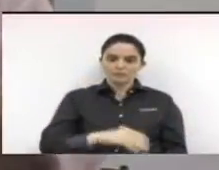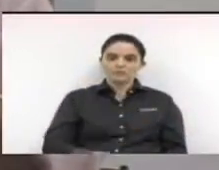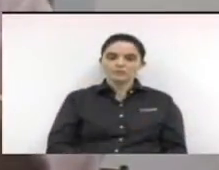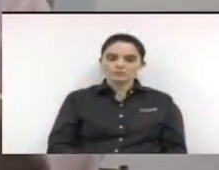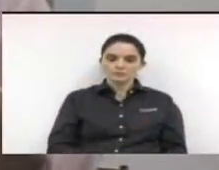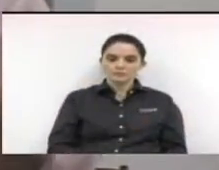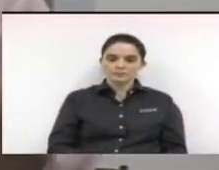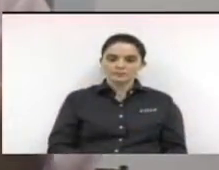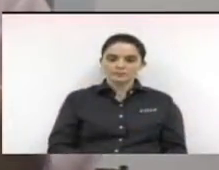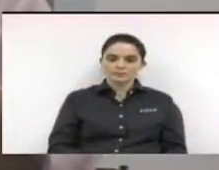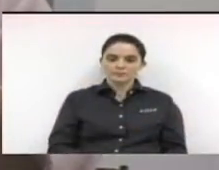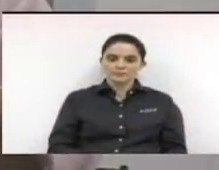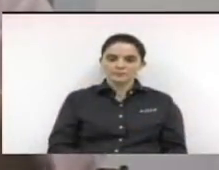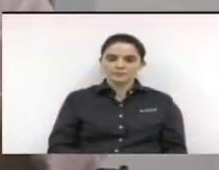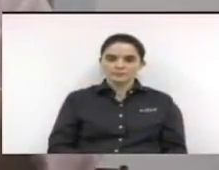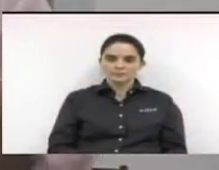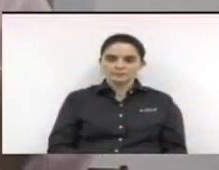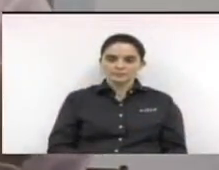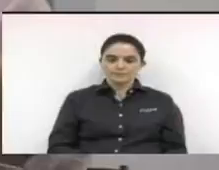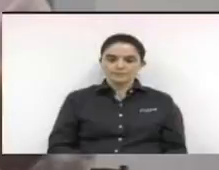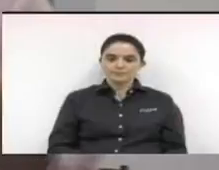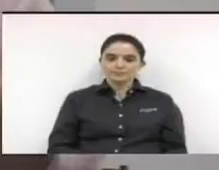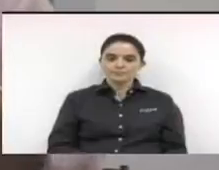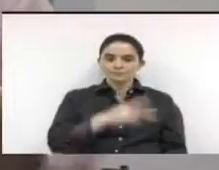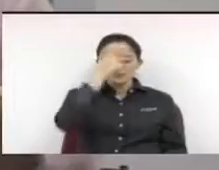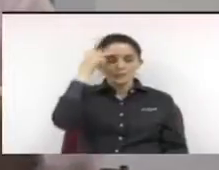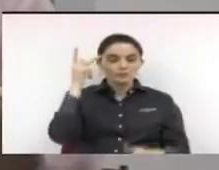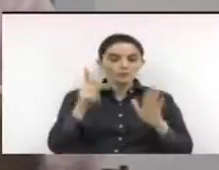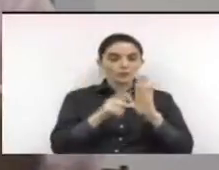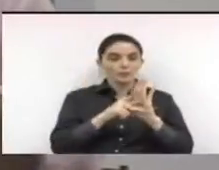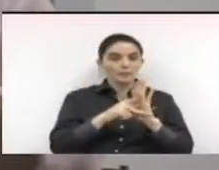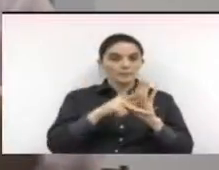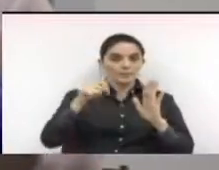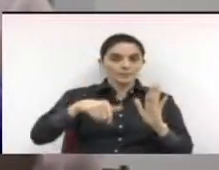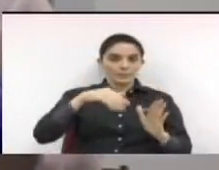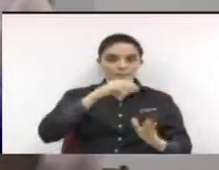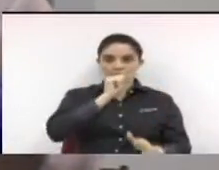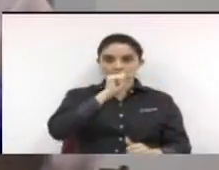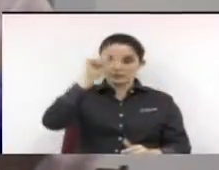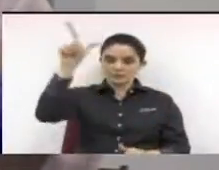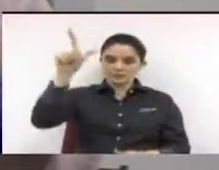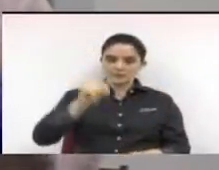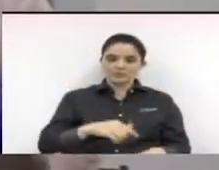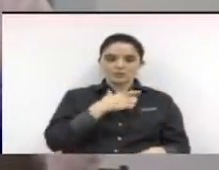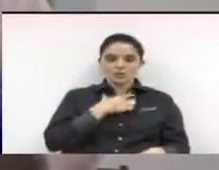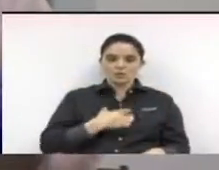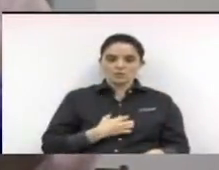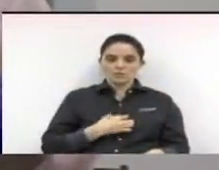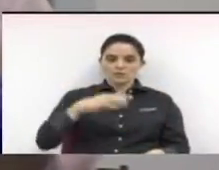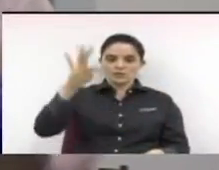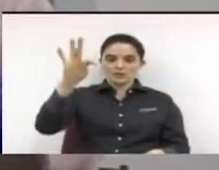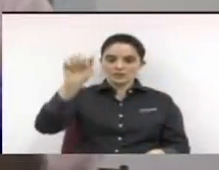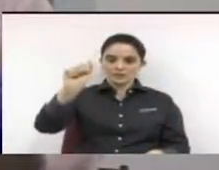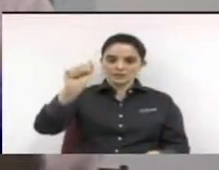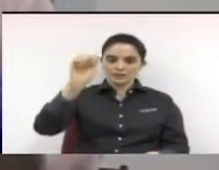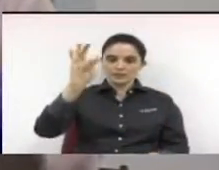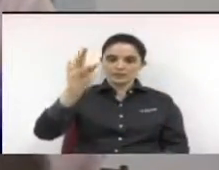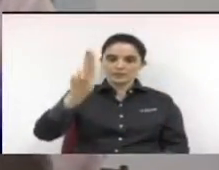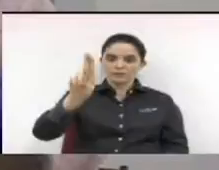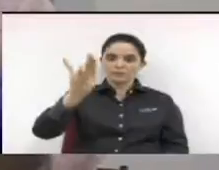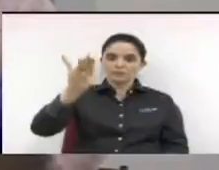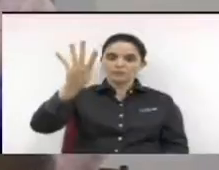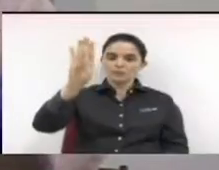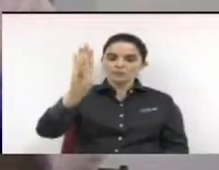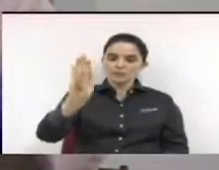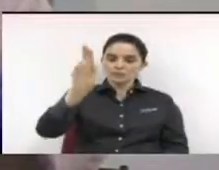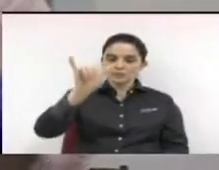quando a gente homenageia com o cidadão limerense a gente tem essa medalha de Tatuibi nada mais que é um símbolo